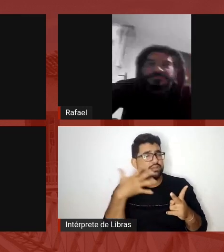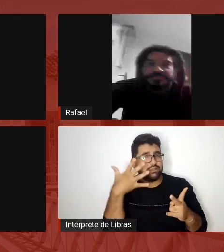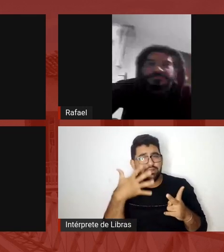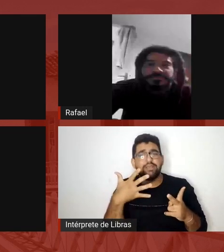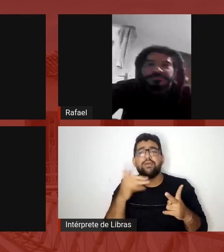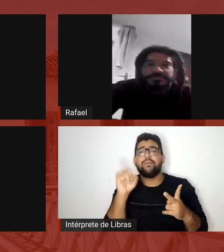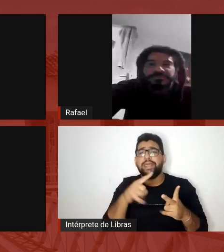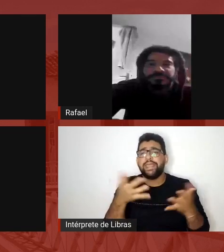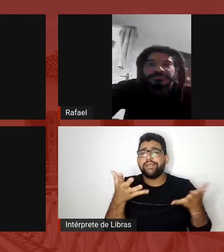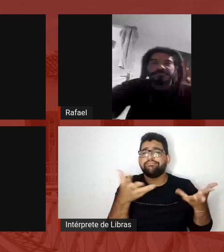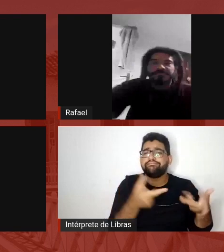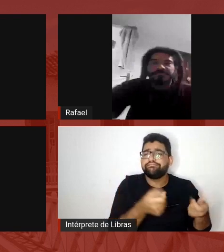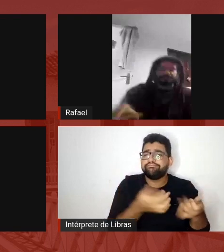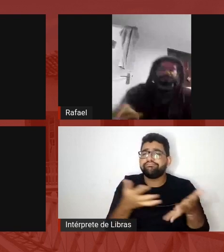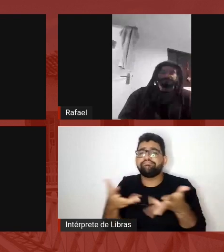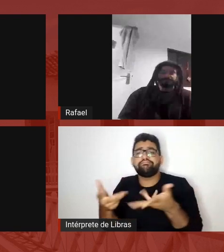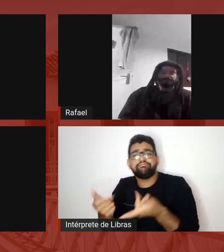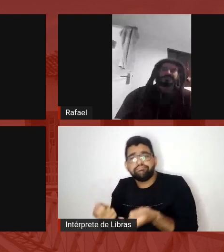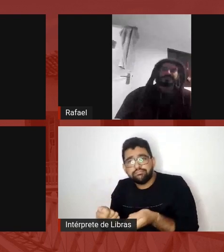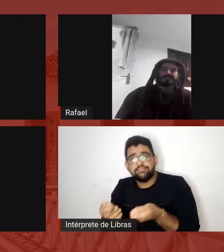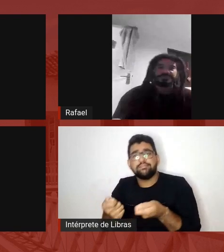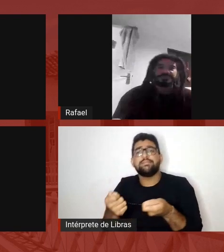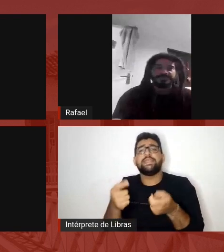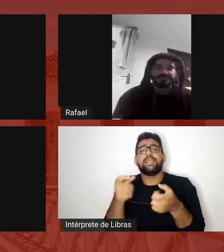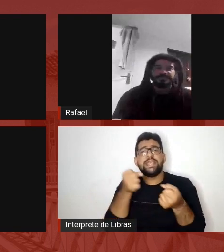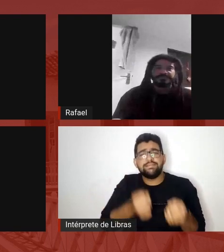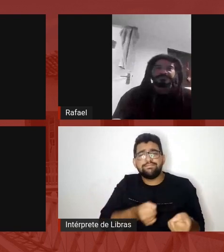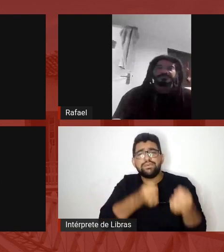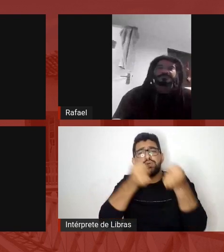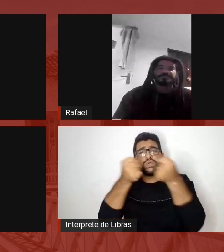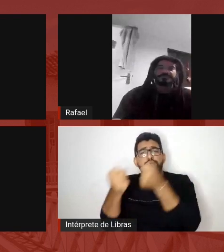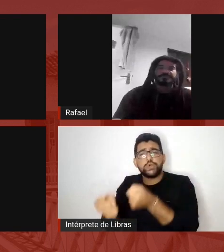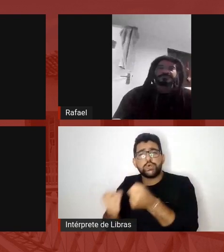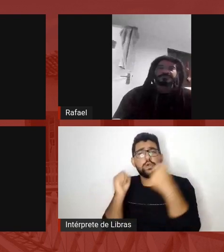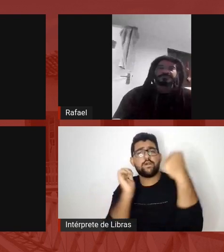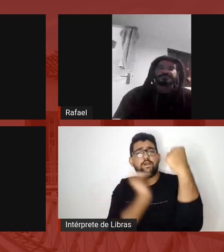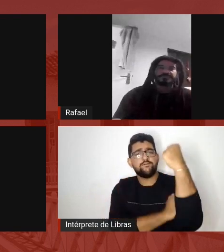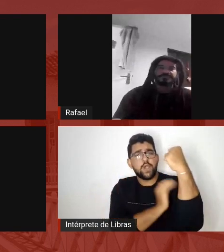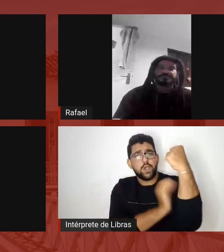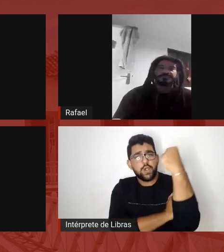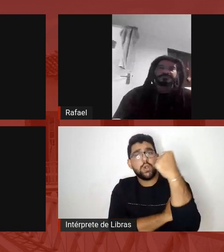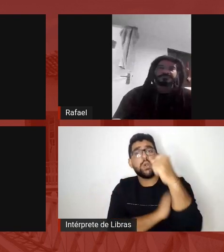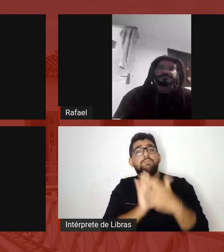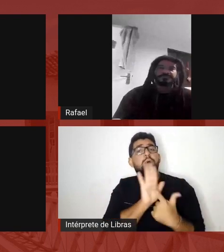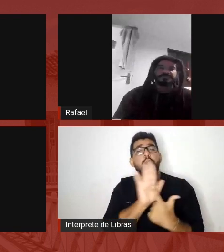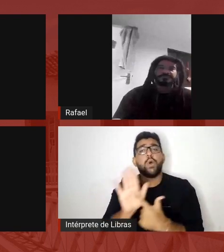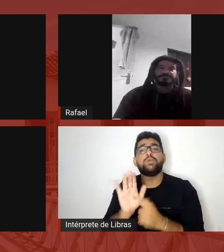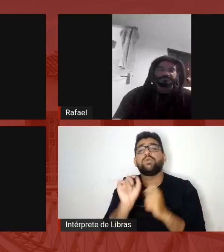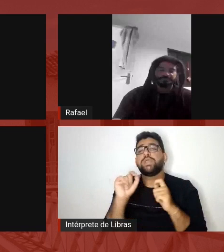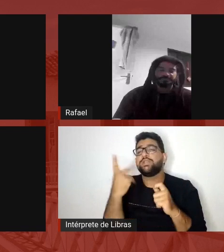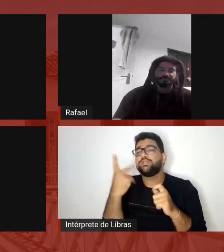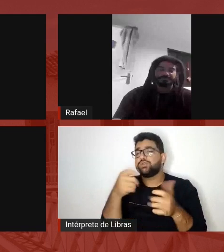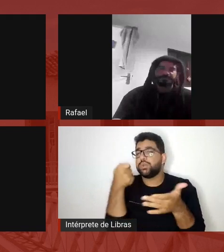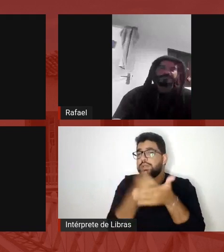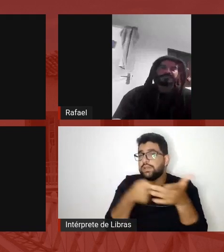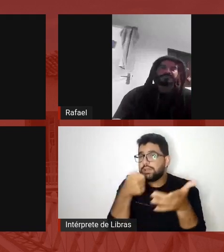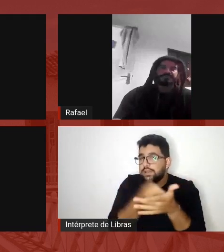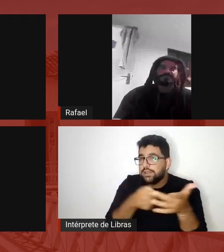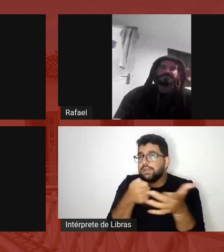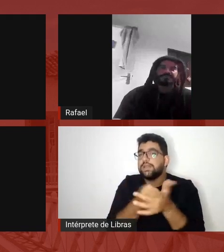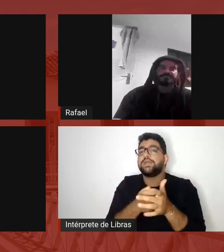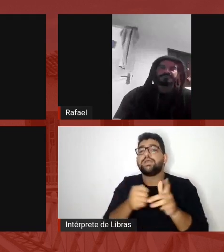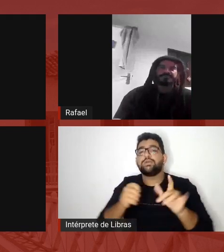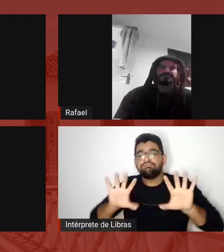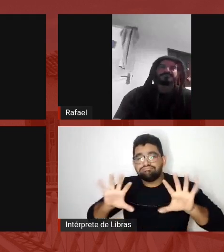são maravilhosas no sentido, e potentes, fortes, e mostram a luta que vocês vêm realizando, junto com um coletivo tão